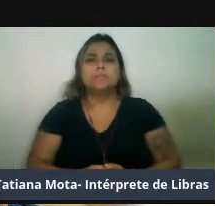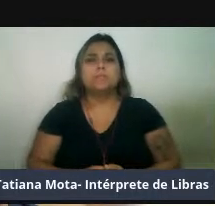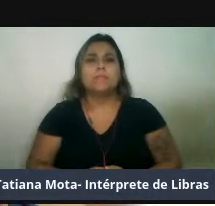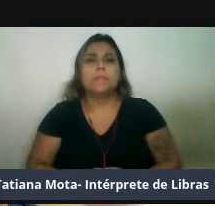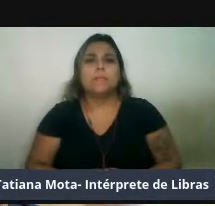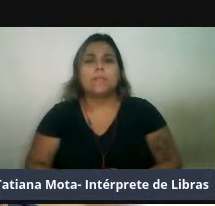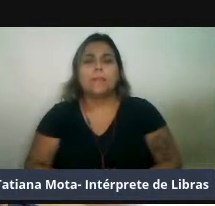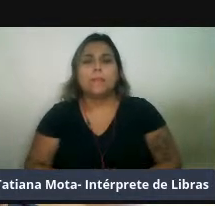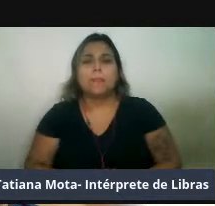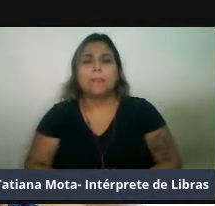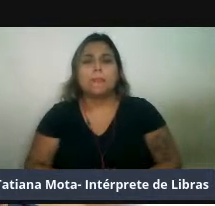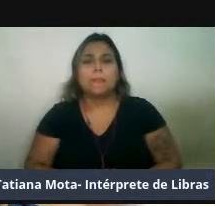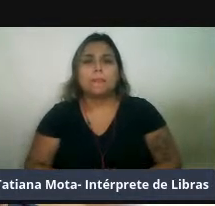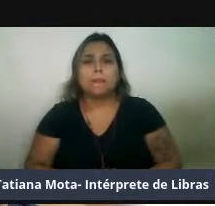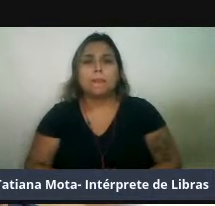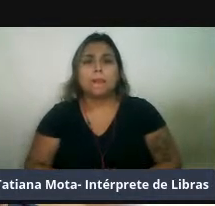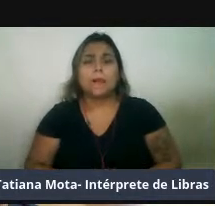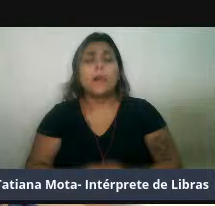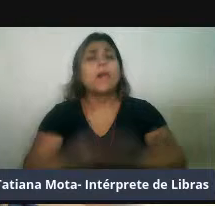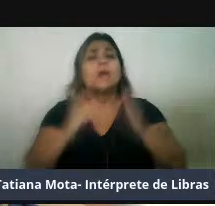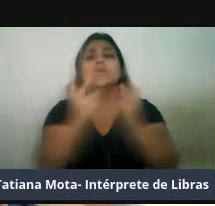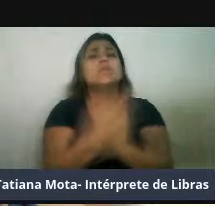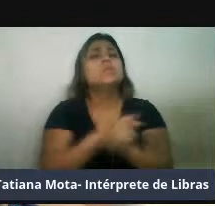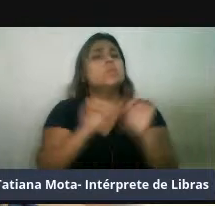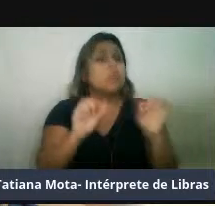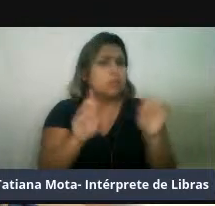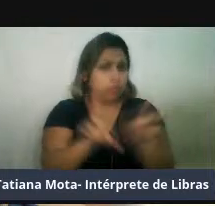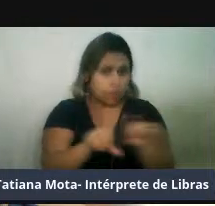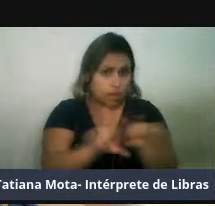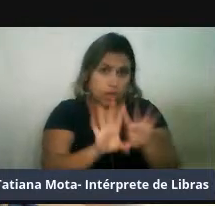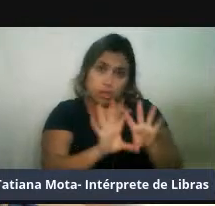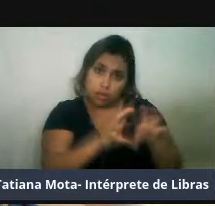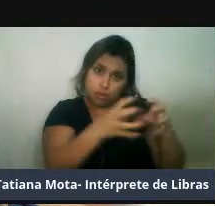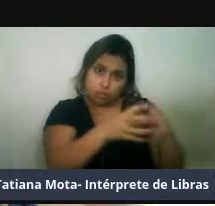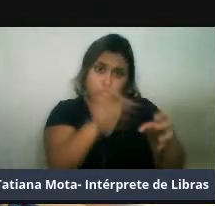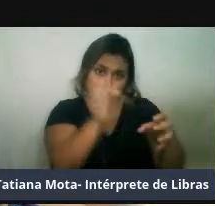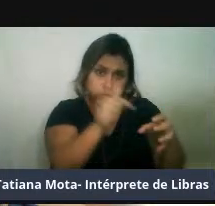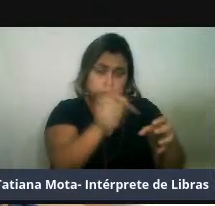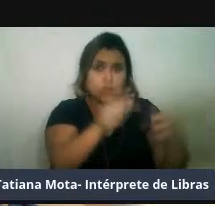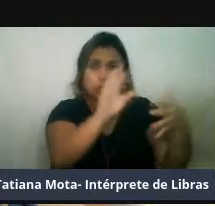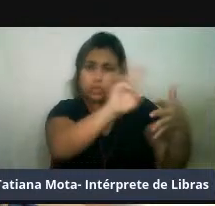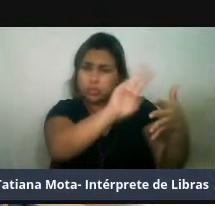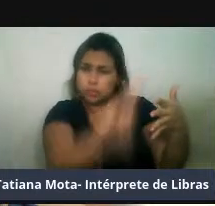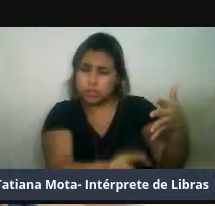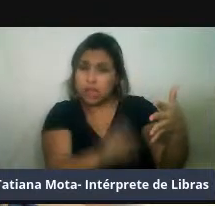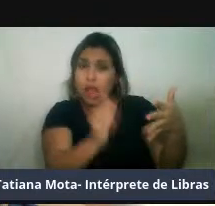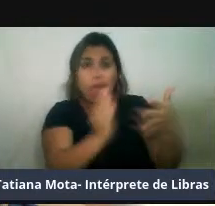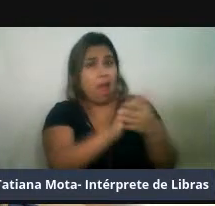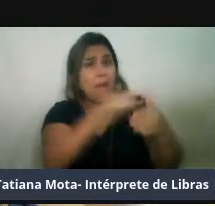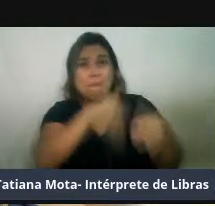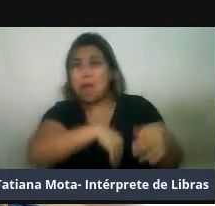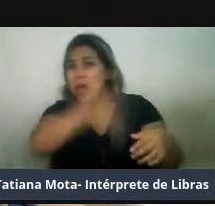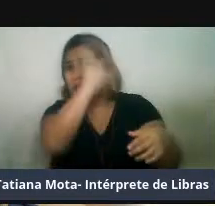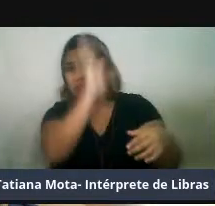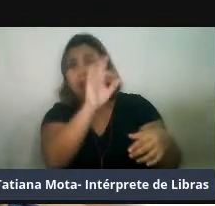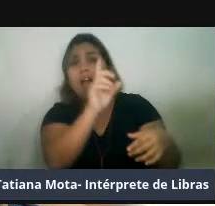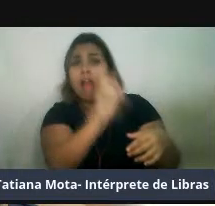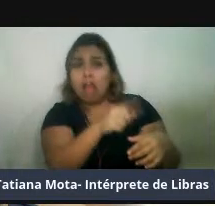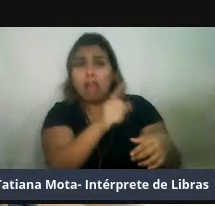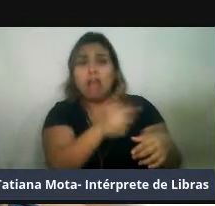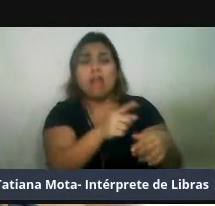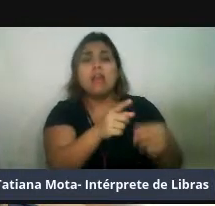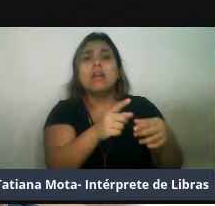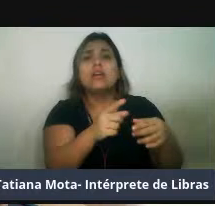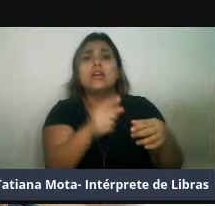Nós também temos nesse grupo espécies já extintas, a maioria delas, na verdade todas, né, por ação humana, é uma ação